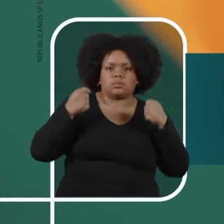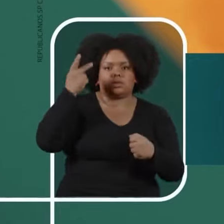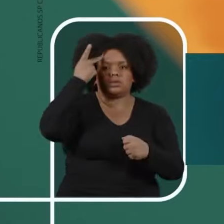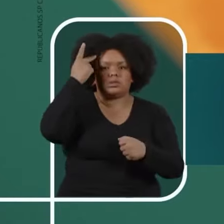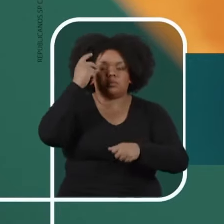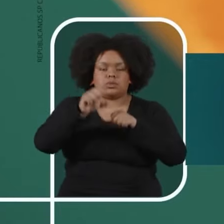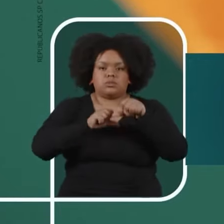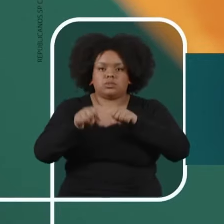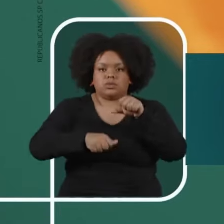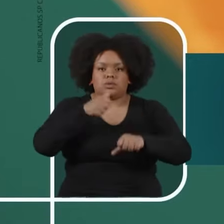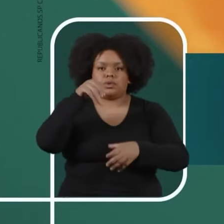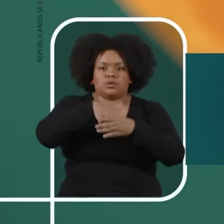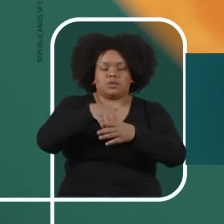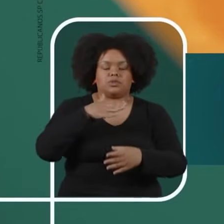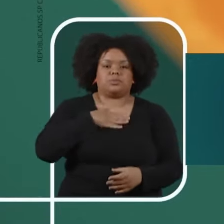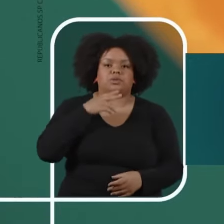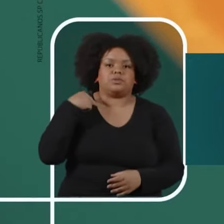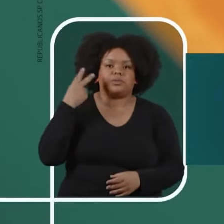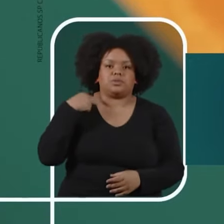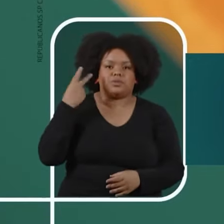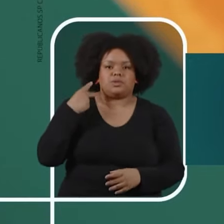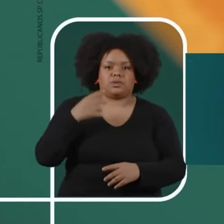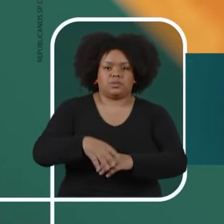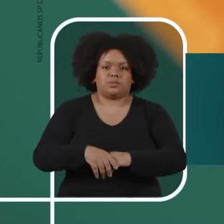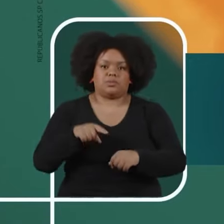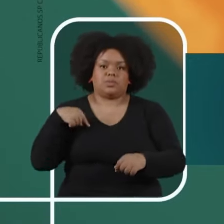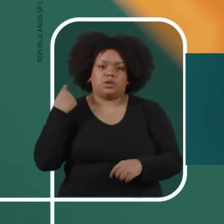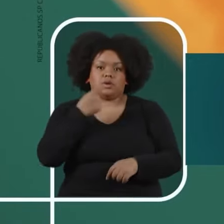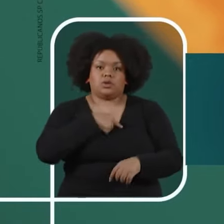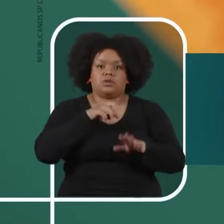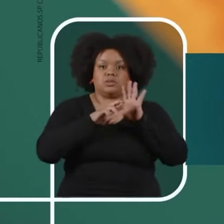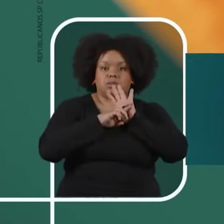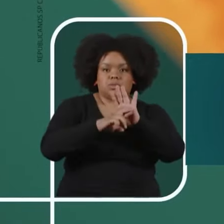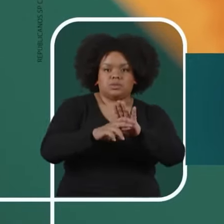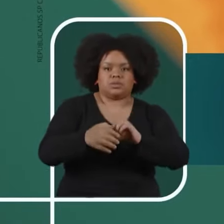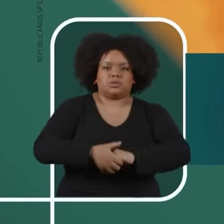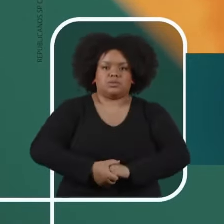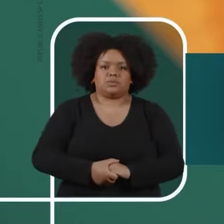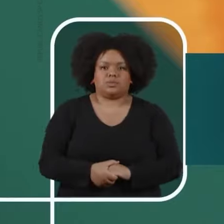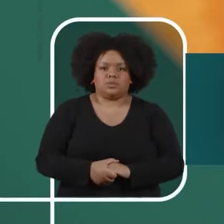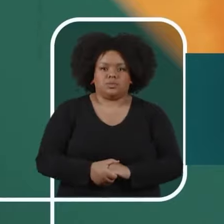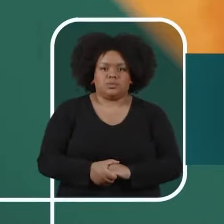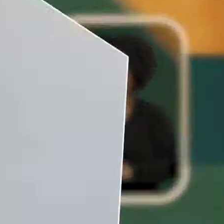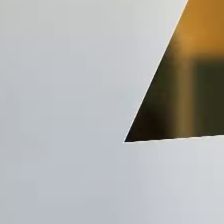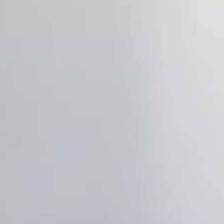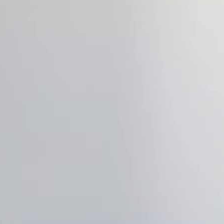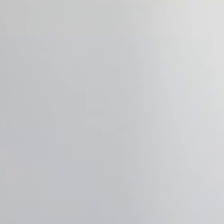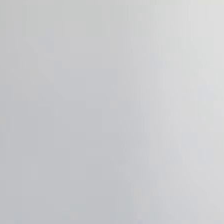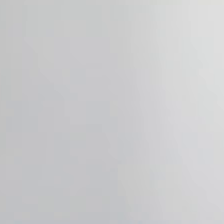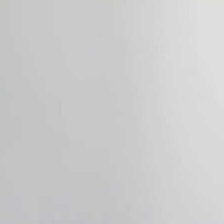fazendo a cidade de São Paulo brilhar. Por isso, vote 10-333 para que a nossa voz seja a voz deles.